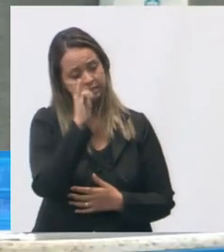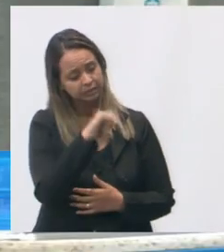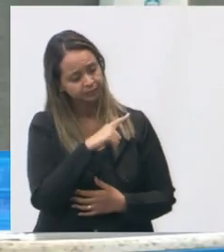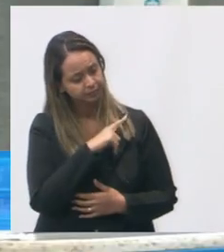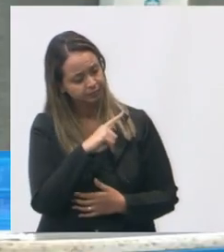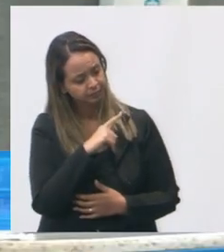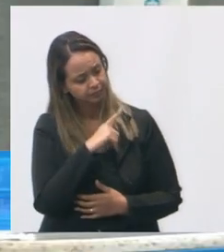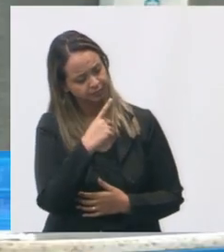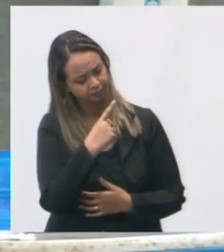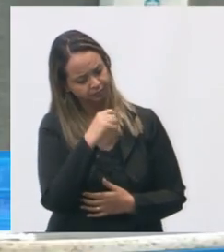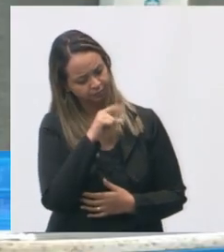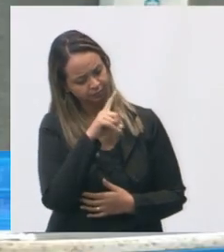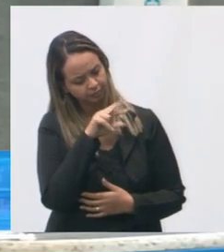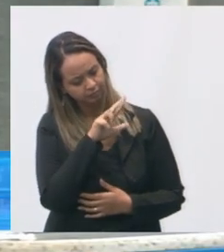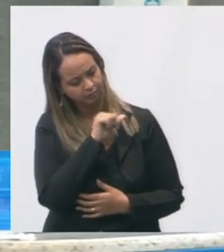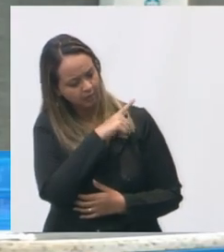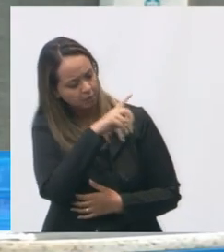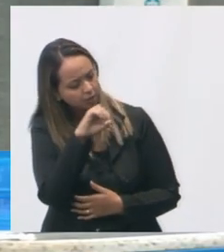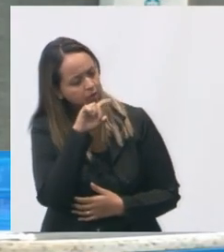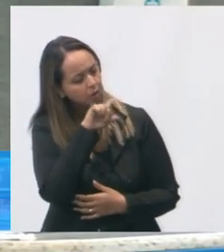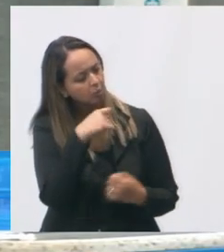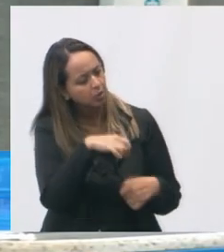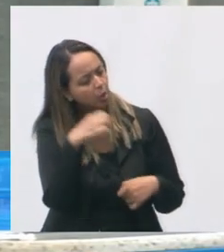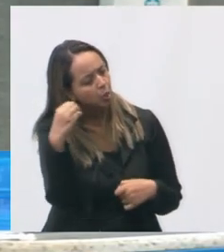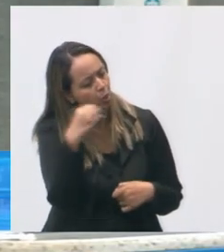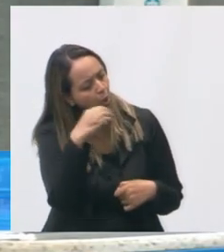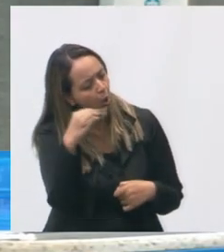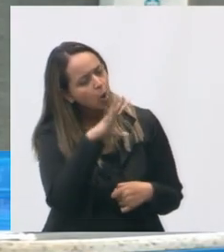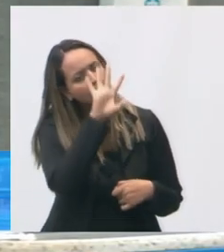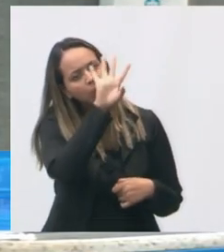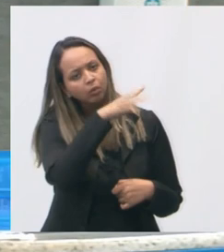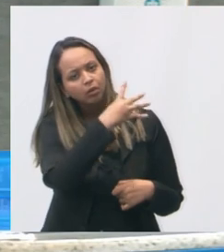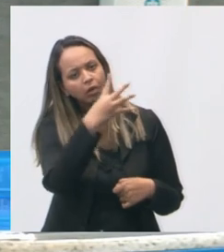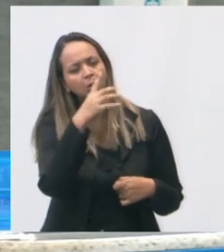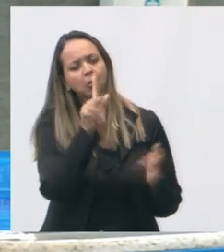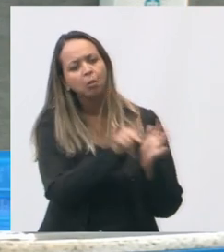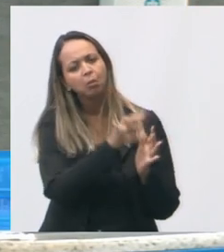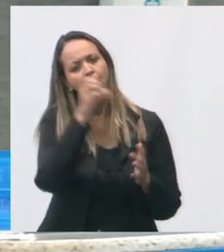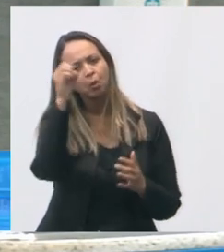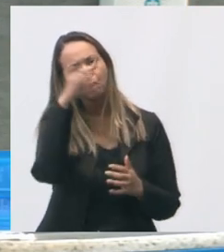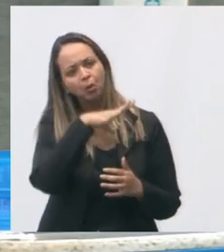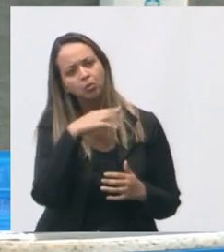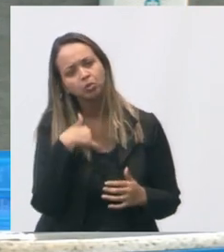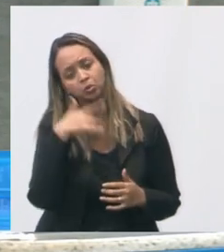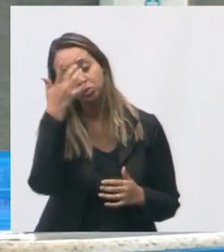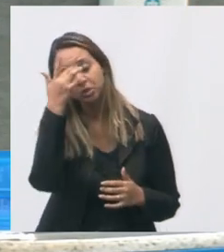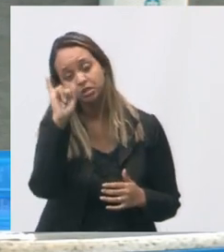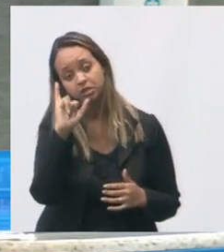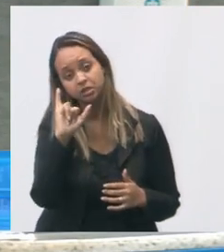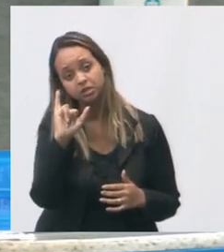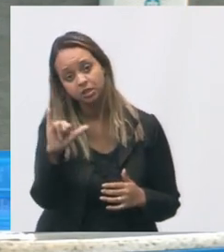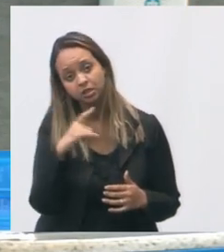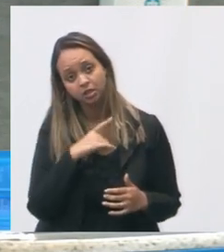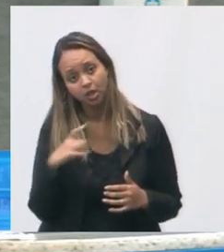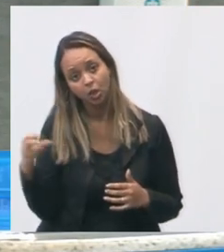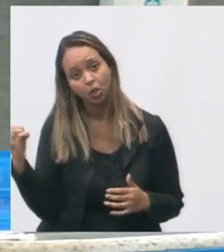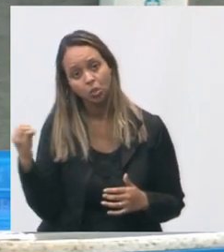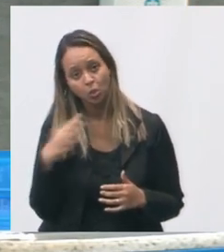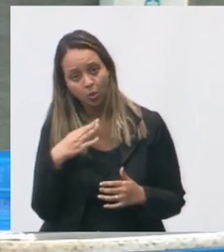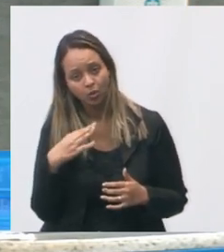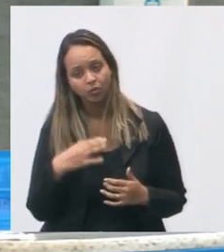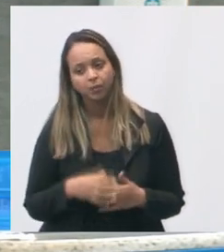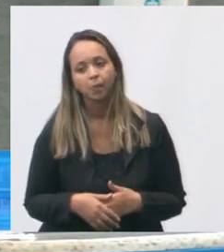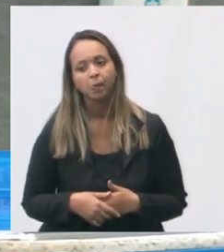novo de alguma unidade com padrão novo mas vamos ver se até o final da apresentação a gente consegue ver alguma que tenha até agora todas elas